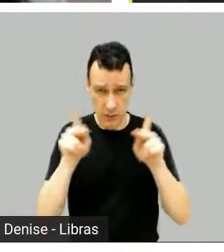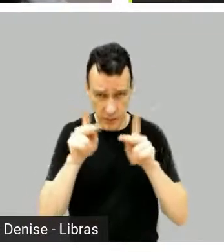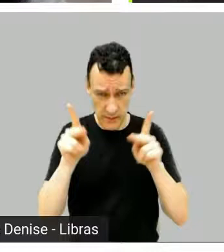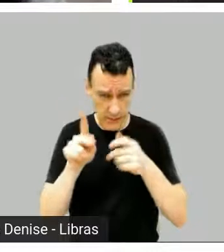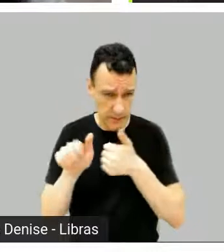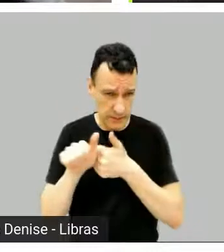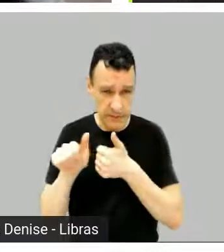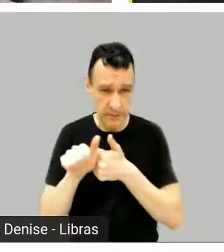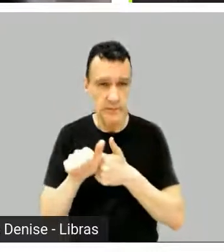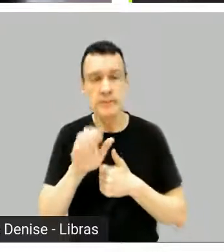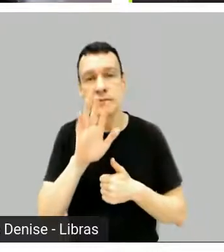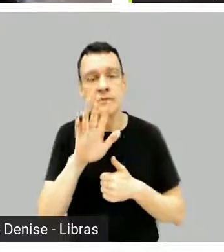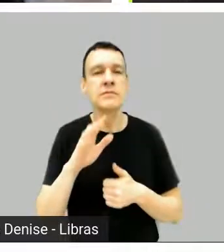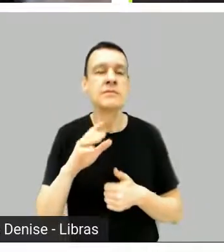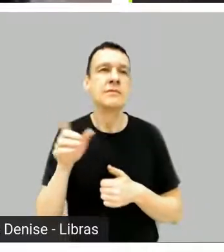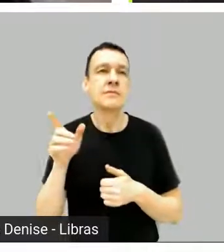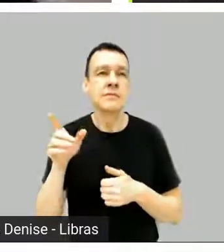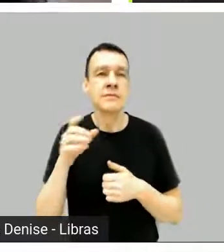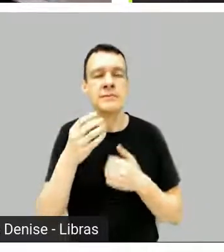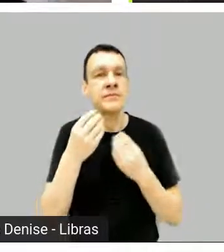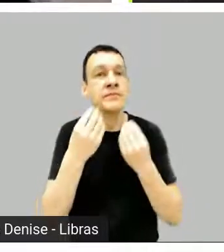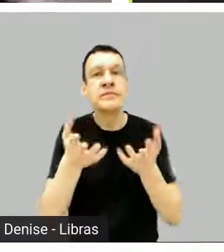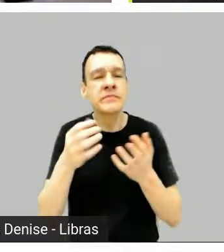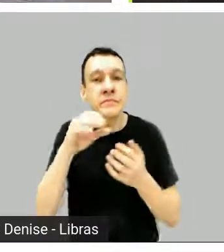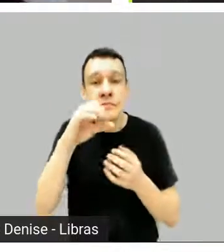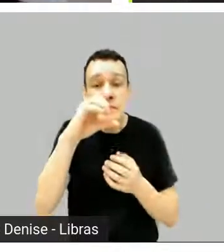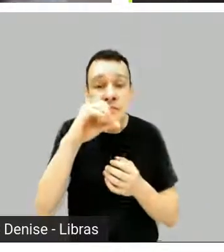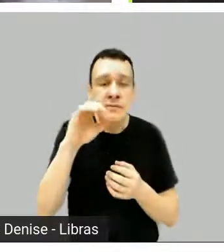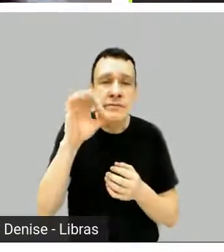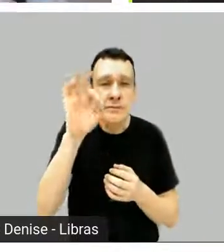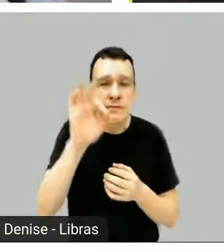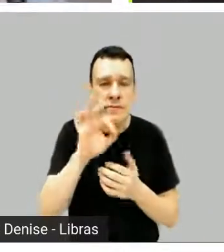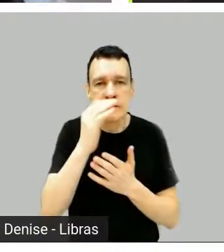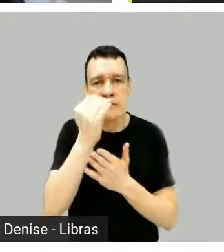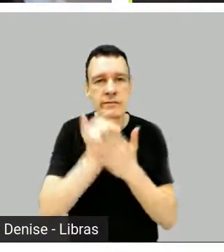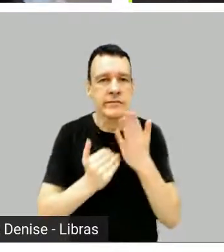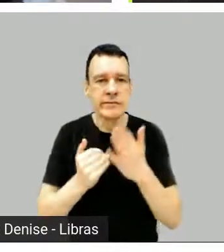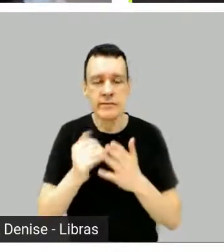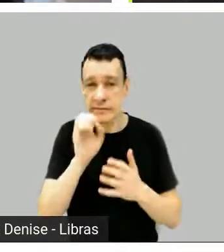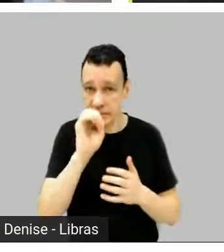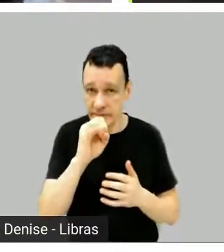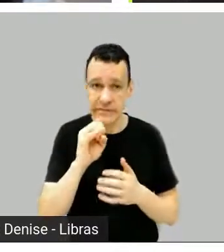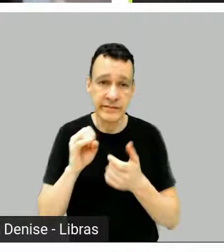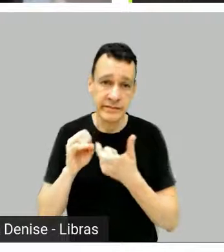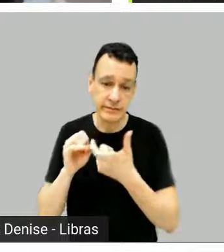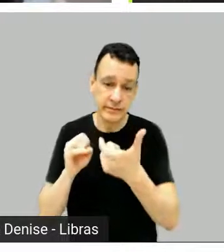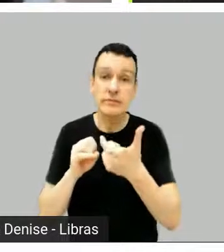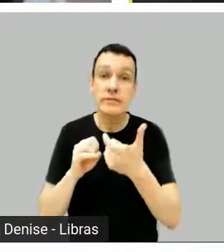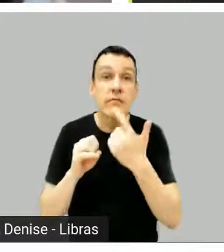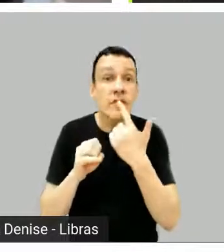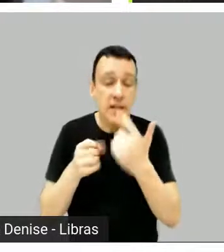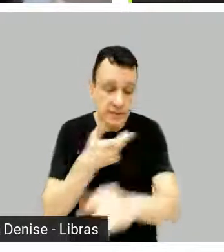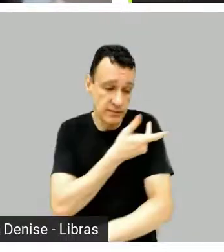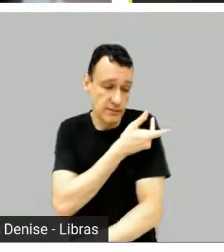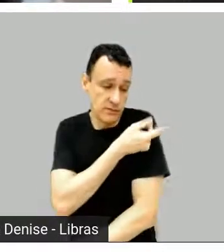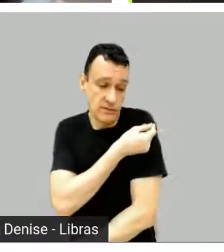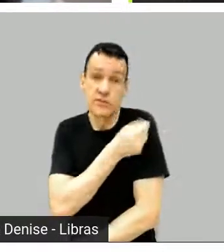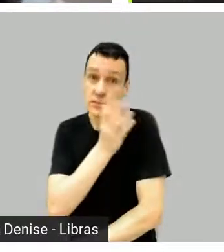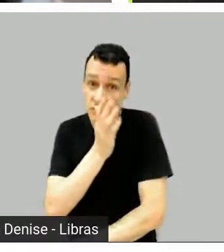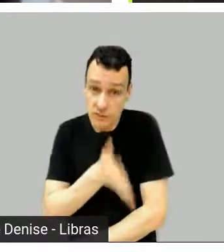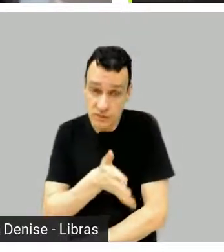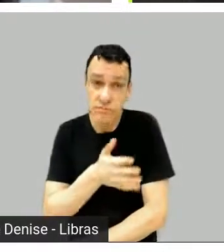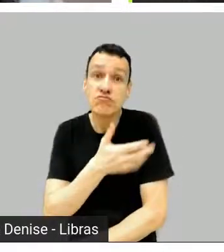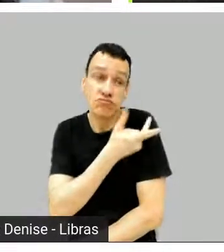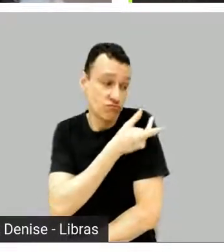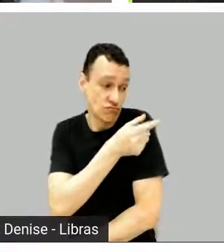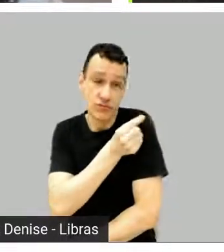que está dando, tipo, 90% de desconto no ingresso para quem mostra a carteirinha de vacinação. Então, acho que eu